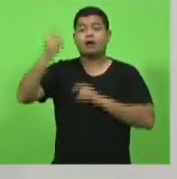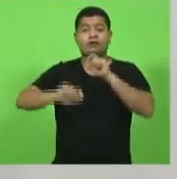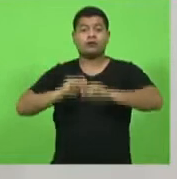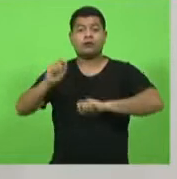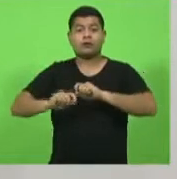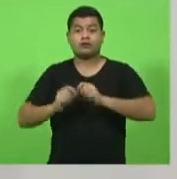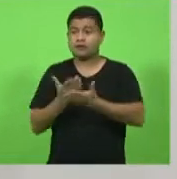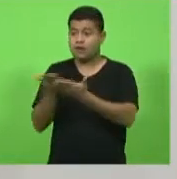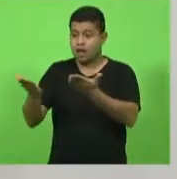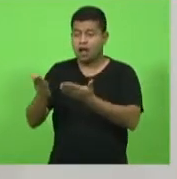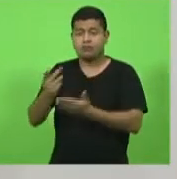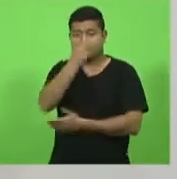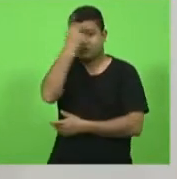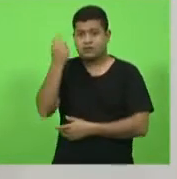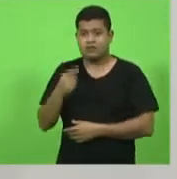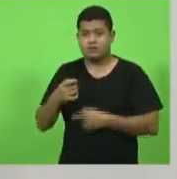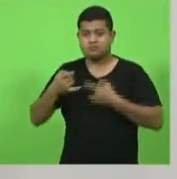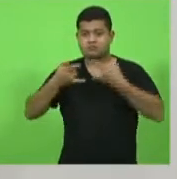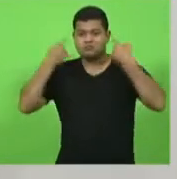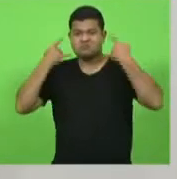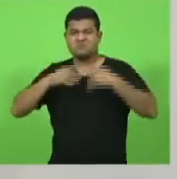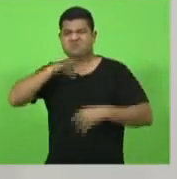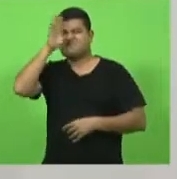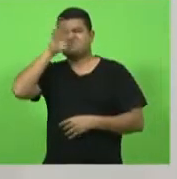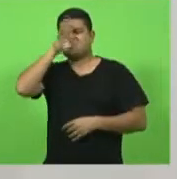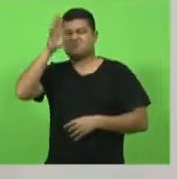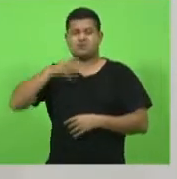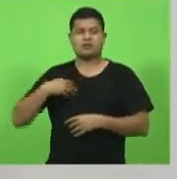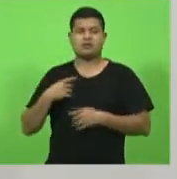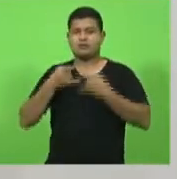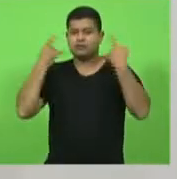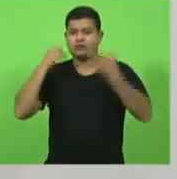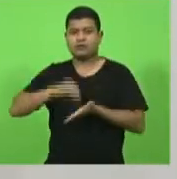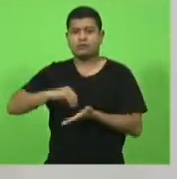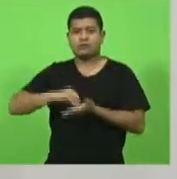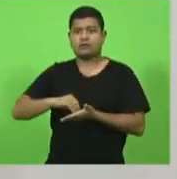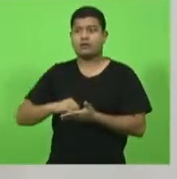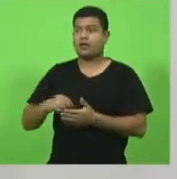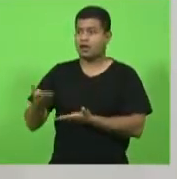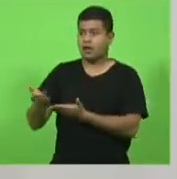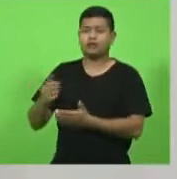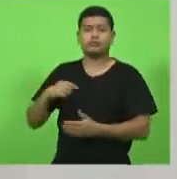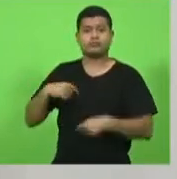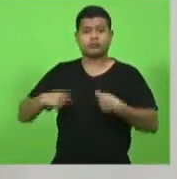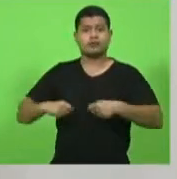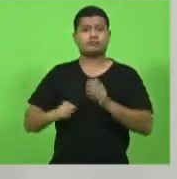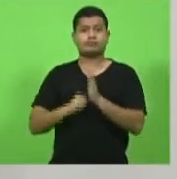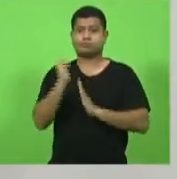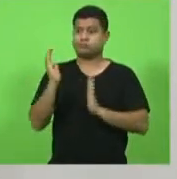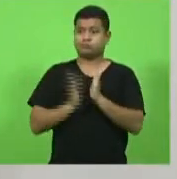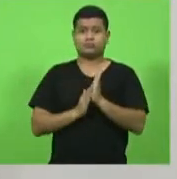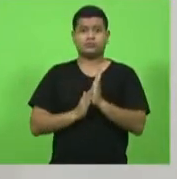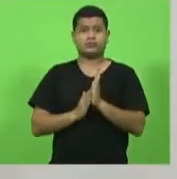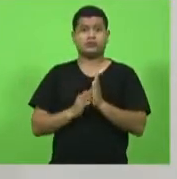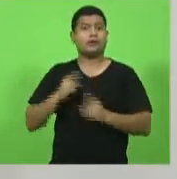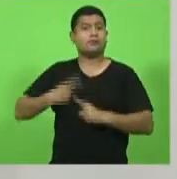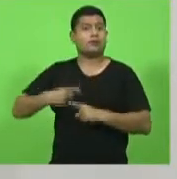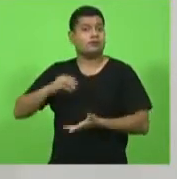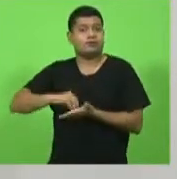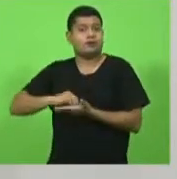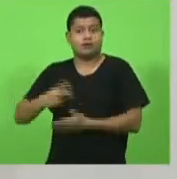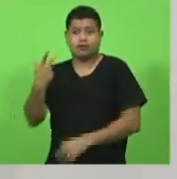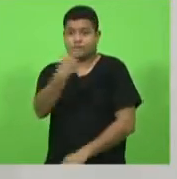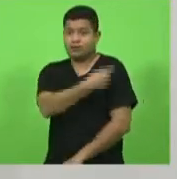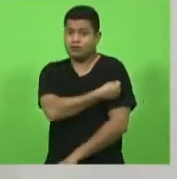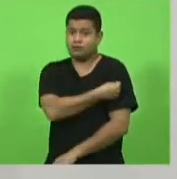multada porque ela não está imunizada uma vez que a covid ela tem a